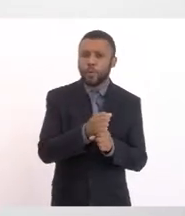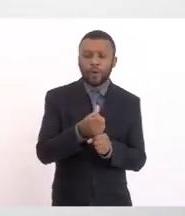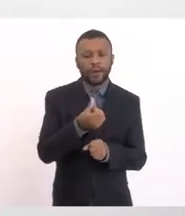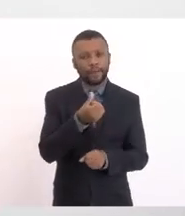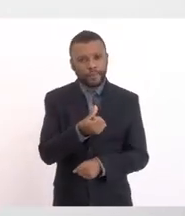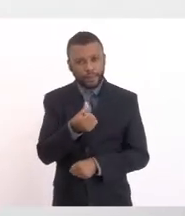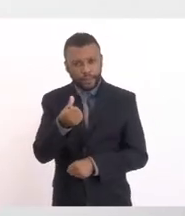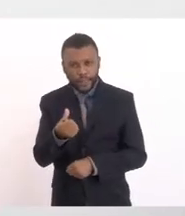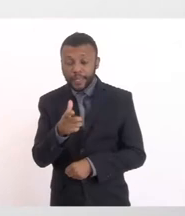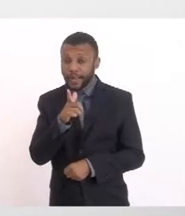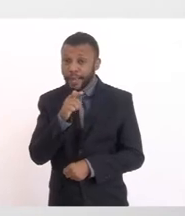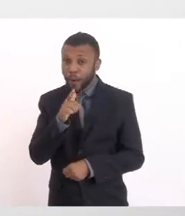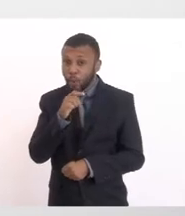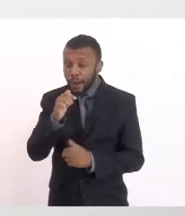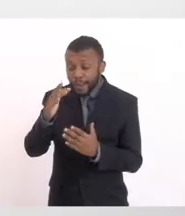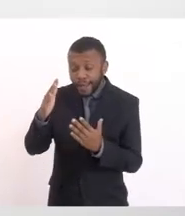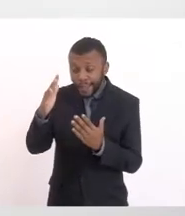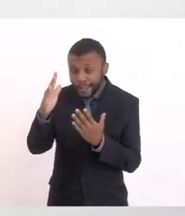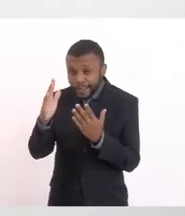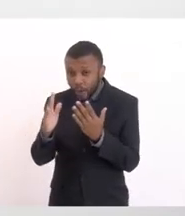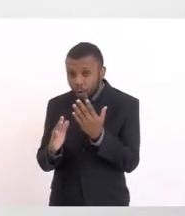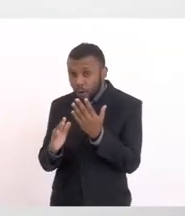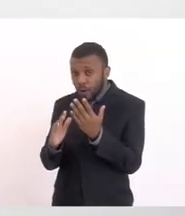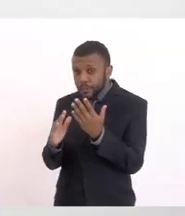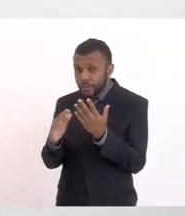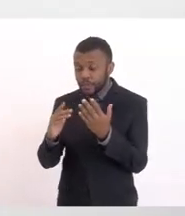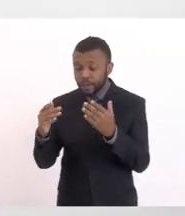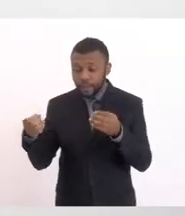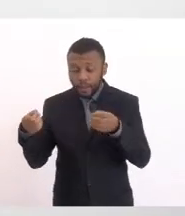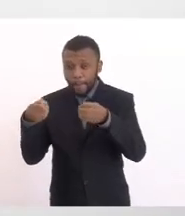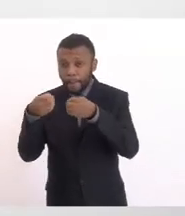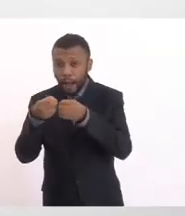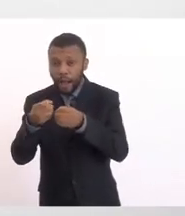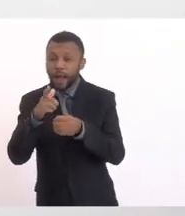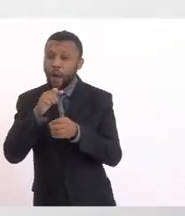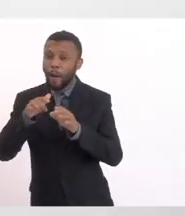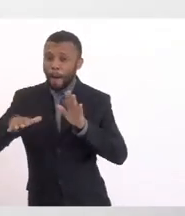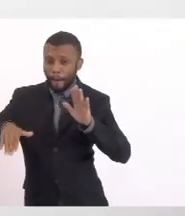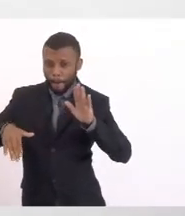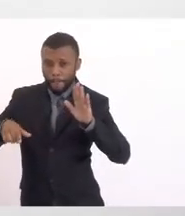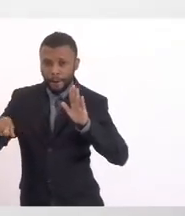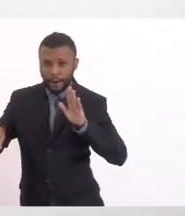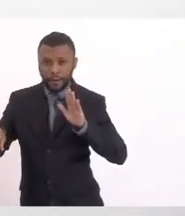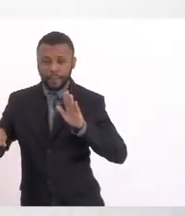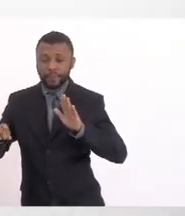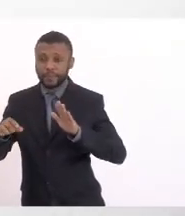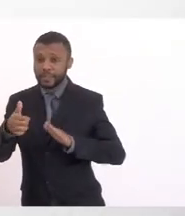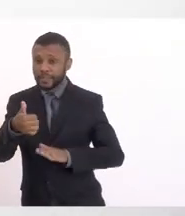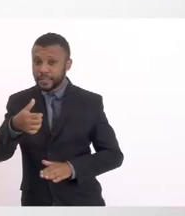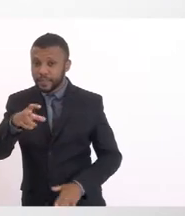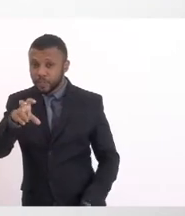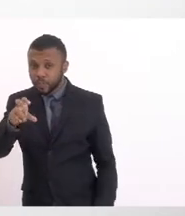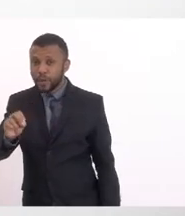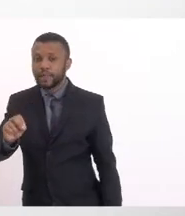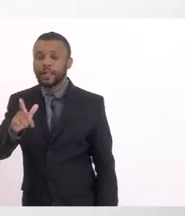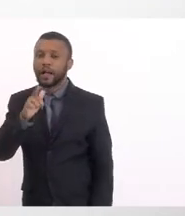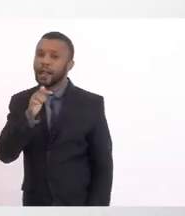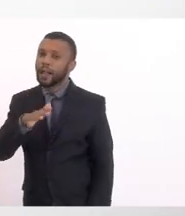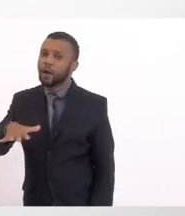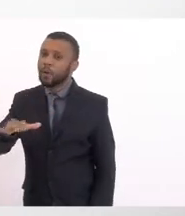lagoas Na costa Limita para o mar No estado do Rio de Janeiro Não são poucas Das cerca de 150 lagoas Que o estado tem